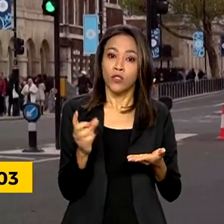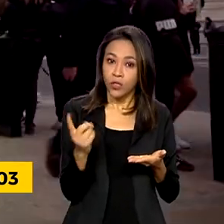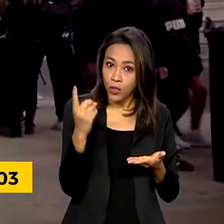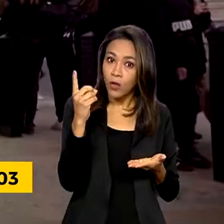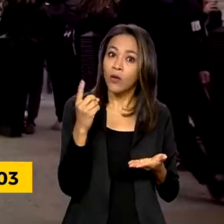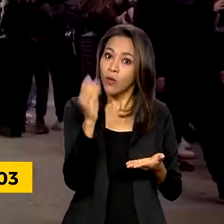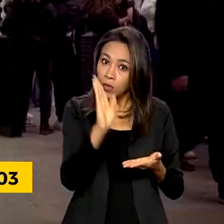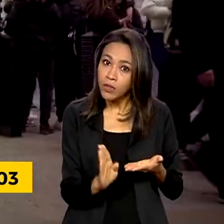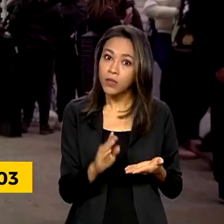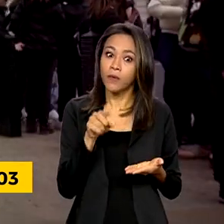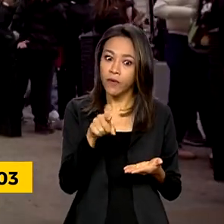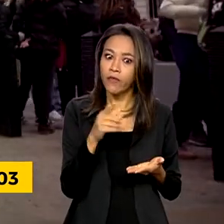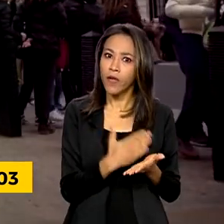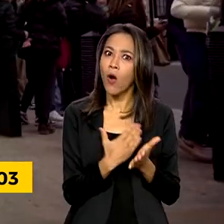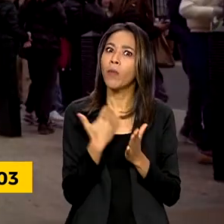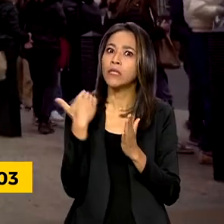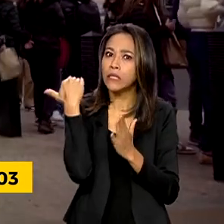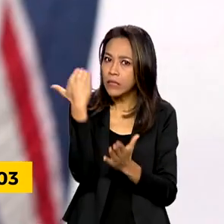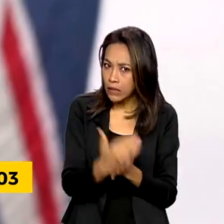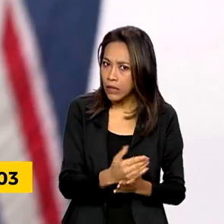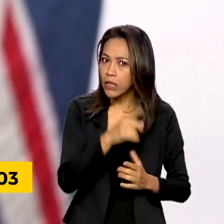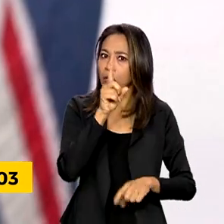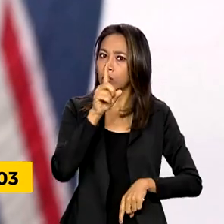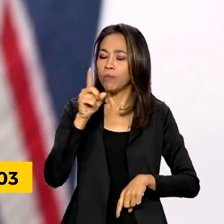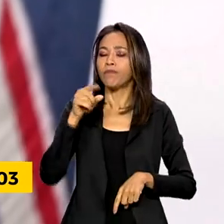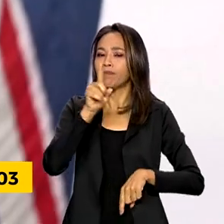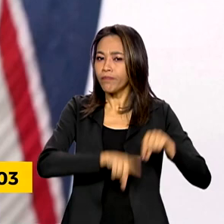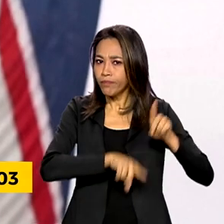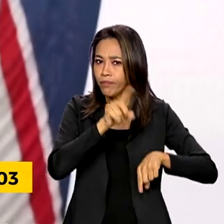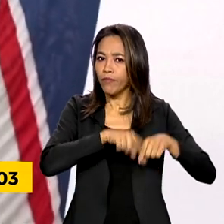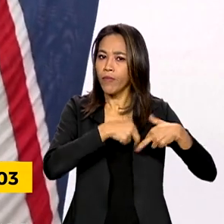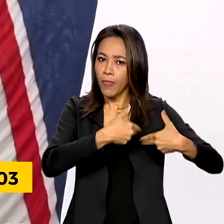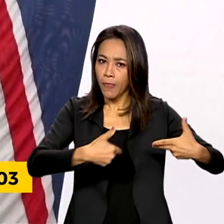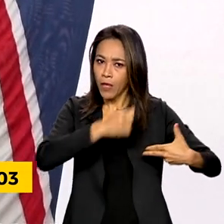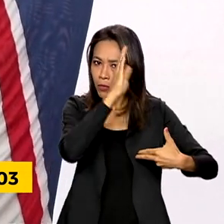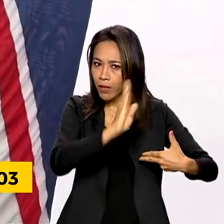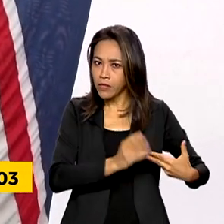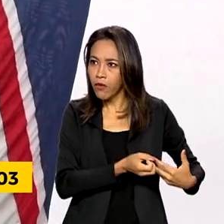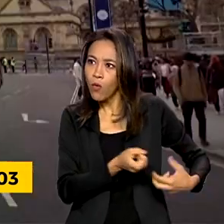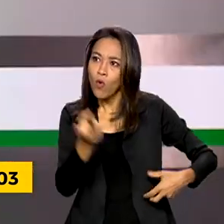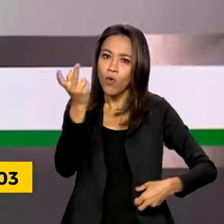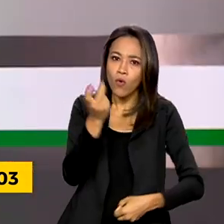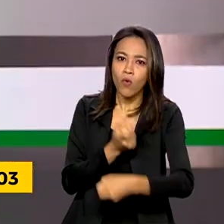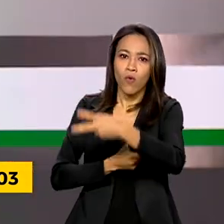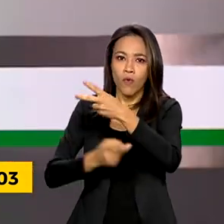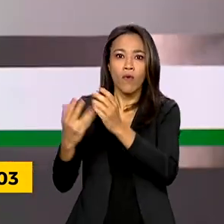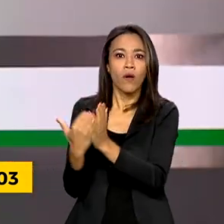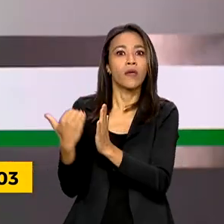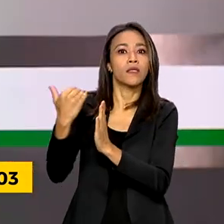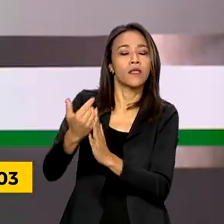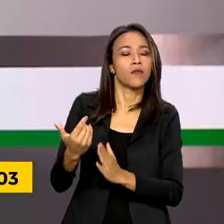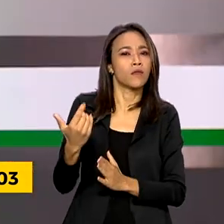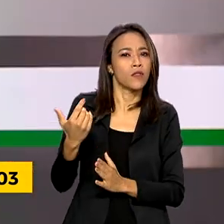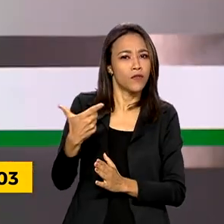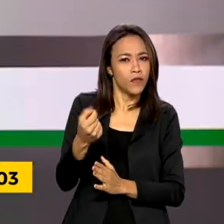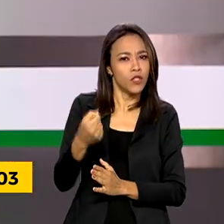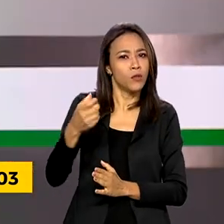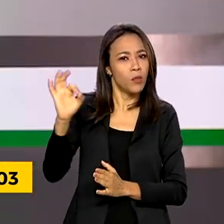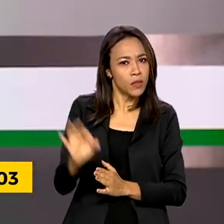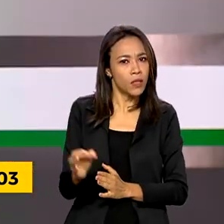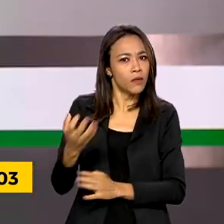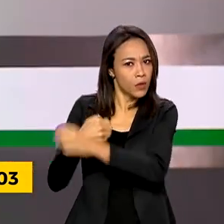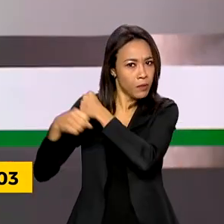exportações brasileiras aos britânicos cresceram quase 20% no ano passado. A embaixadora Maria Luisa